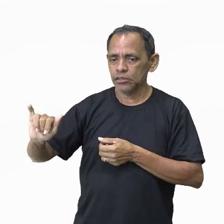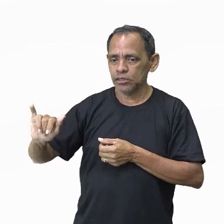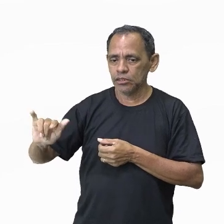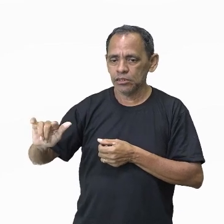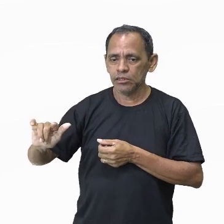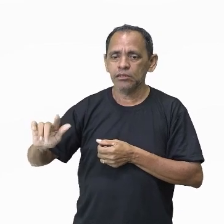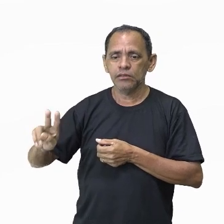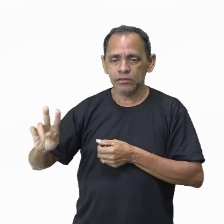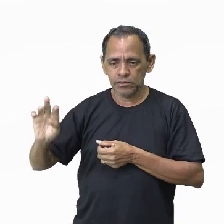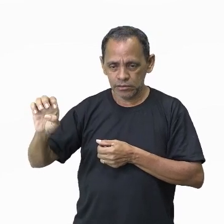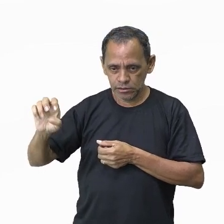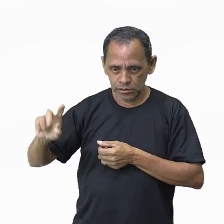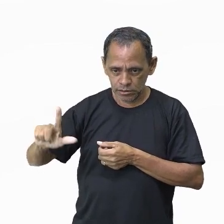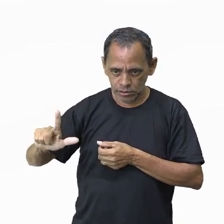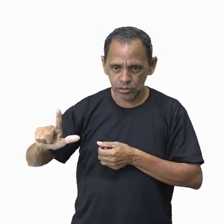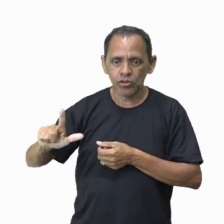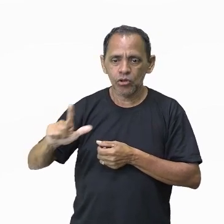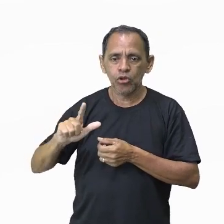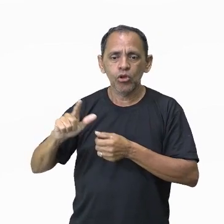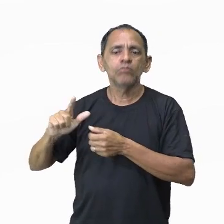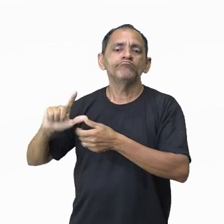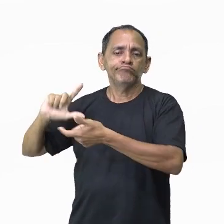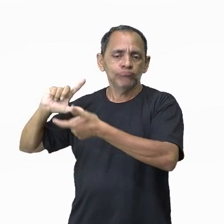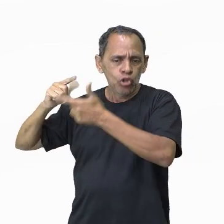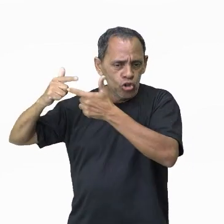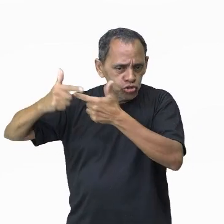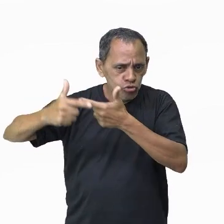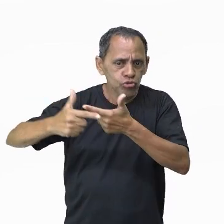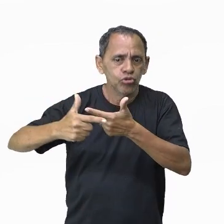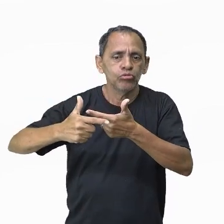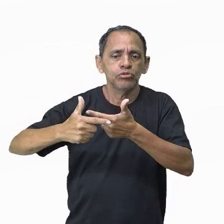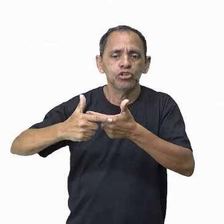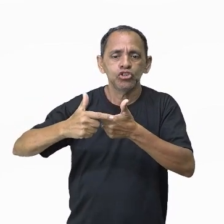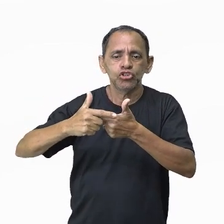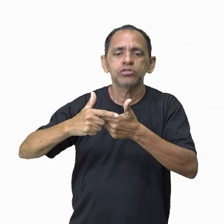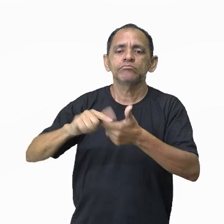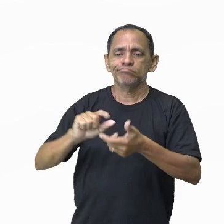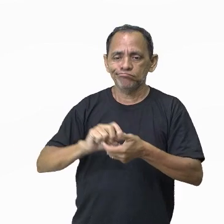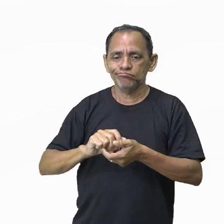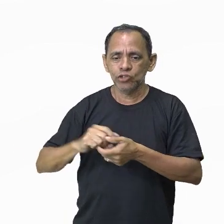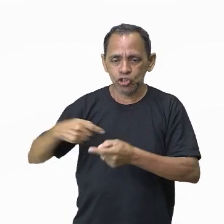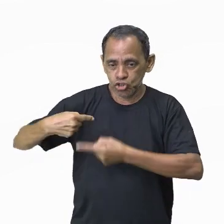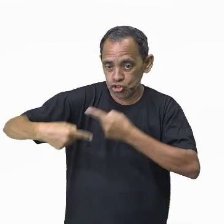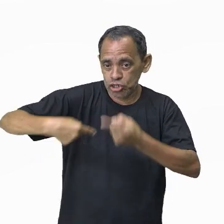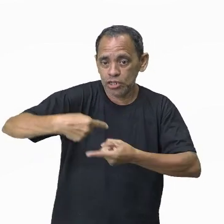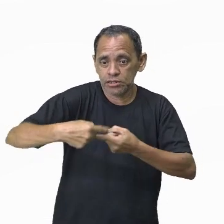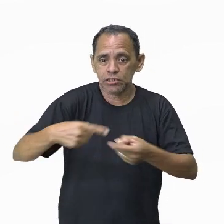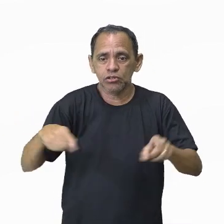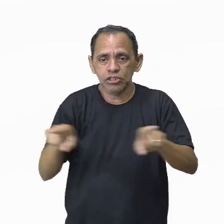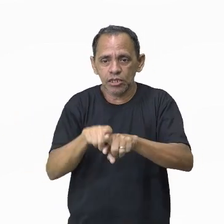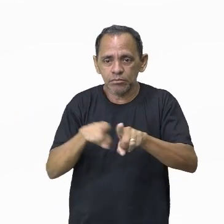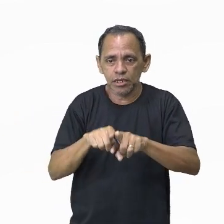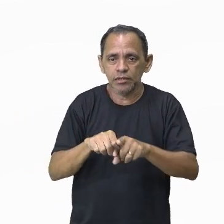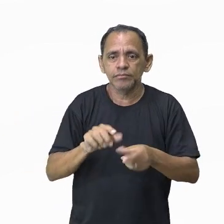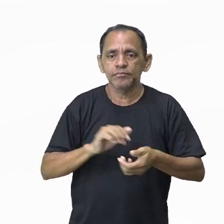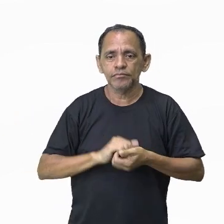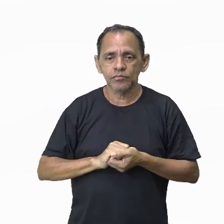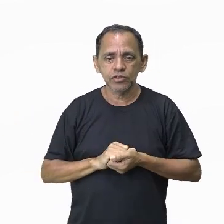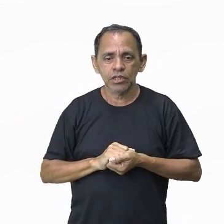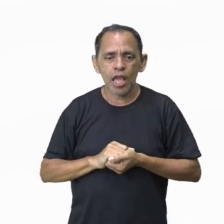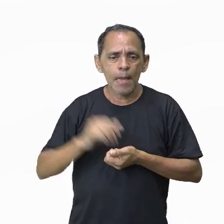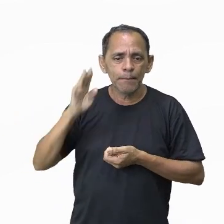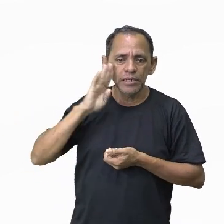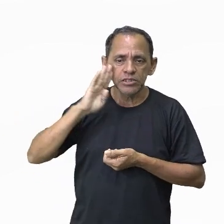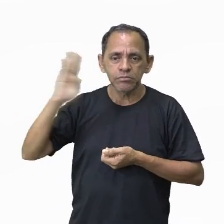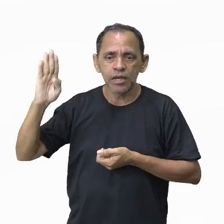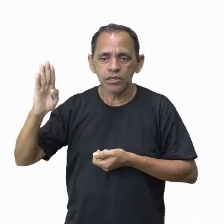transmitidos de geração a geração. As suas principais manifestações, perdão, as suas principais